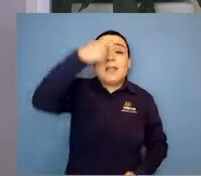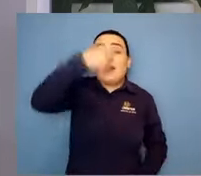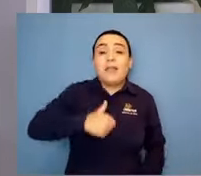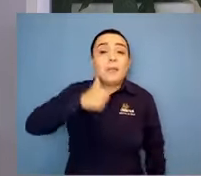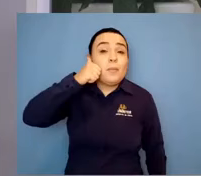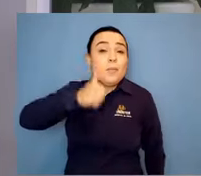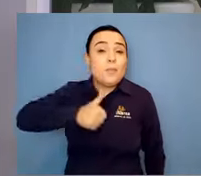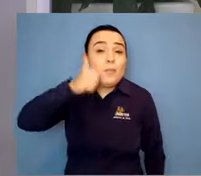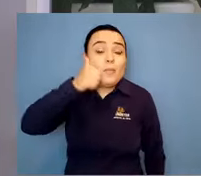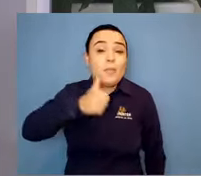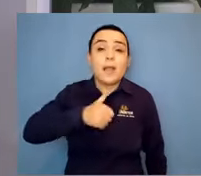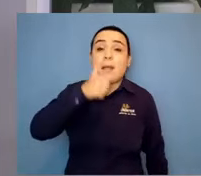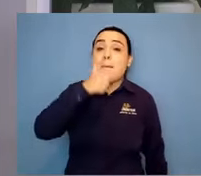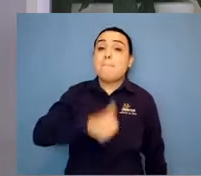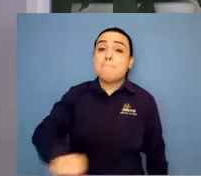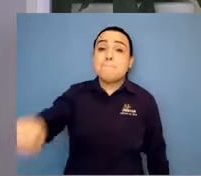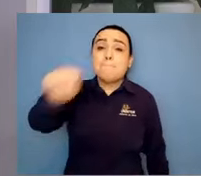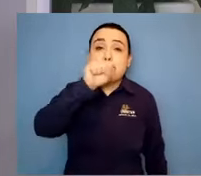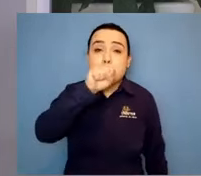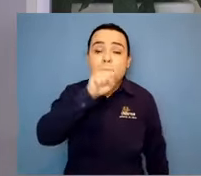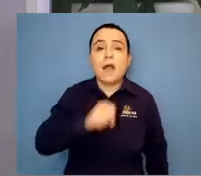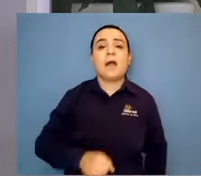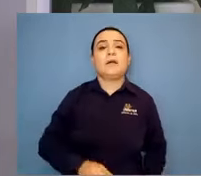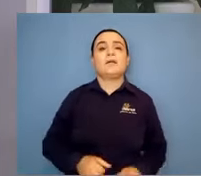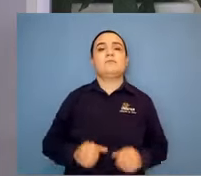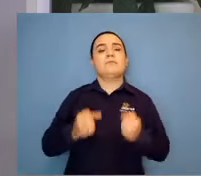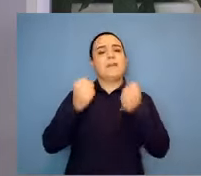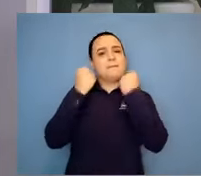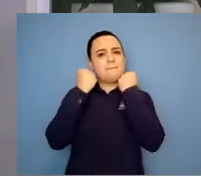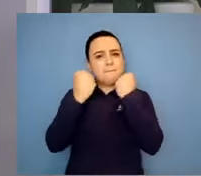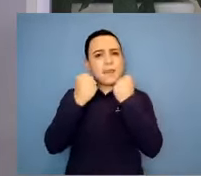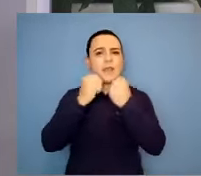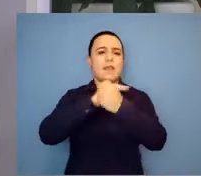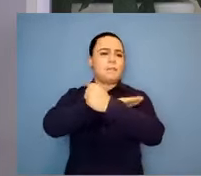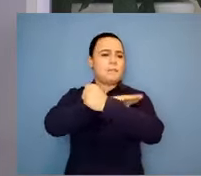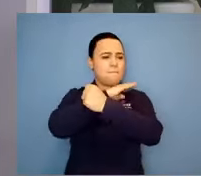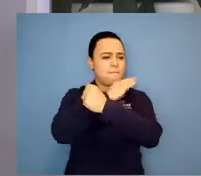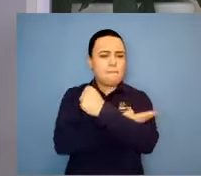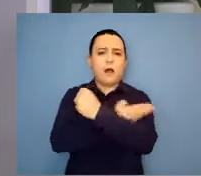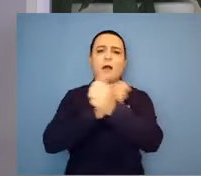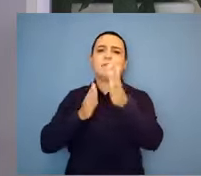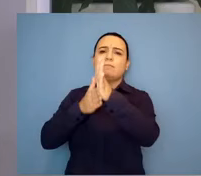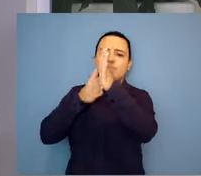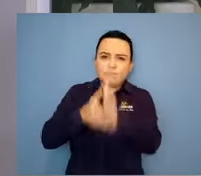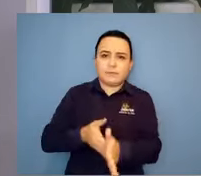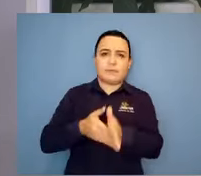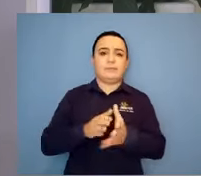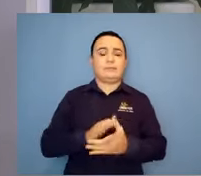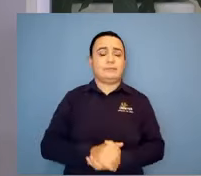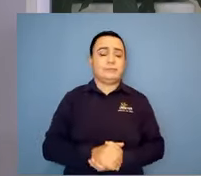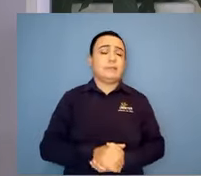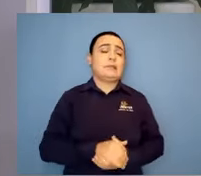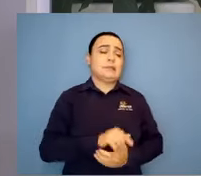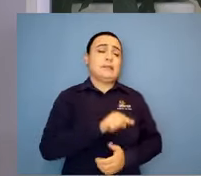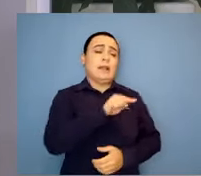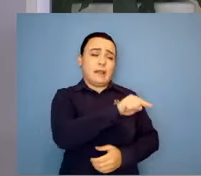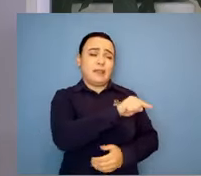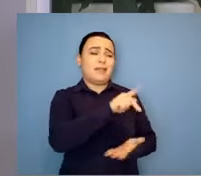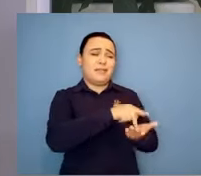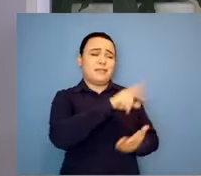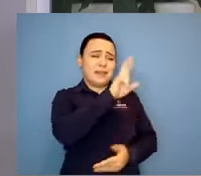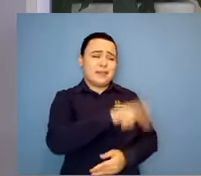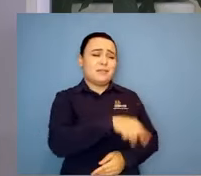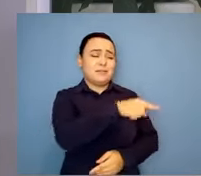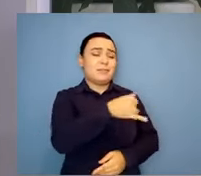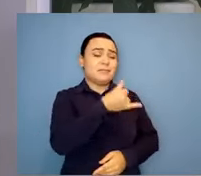pai, quando o marido se afasta, né? Abandona a família. E isso a gente, você